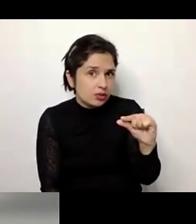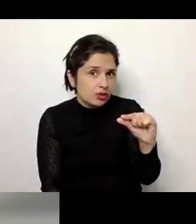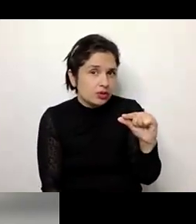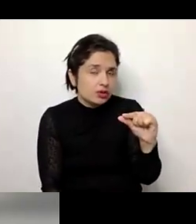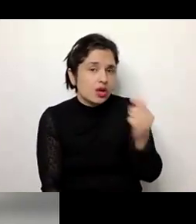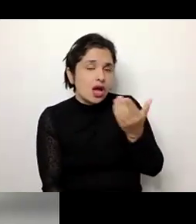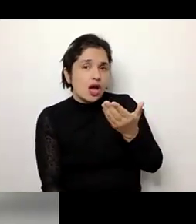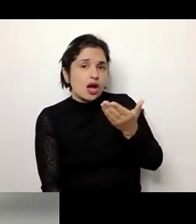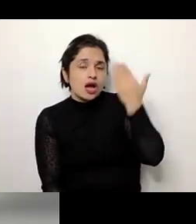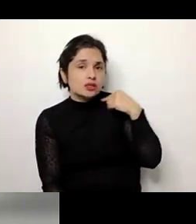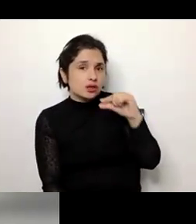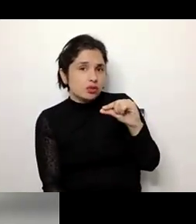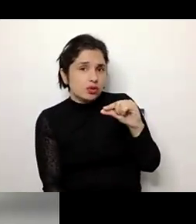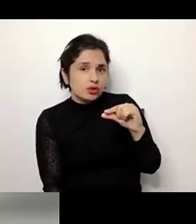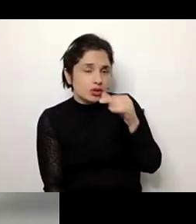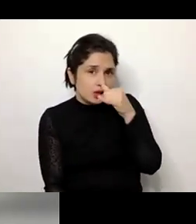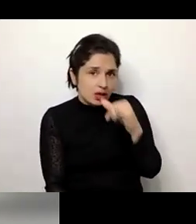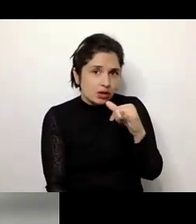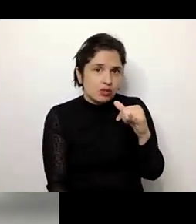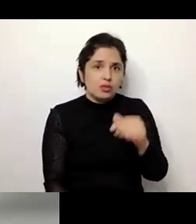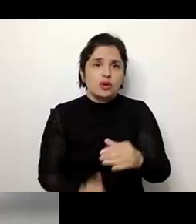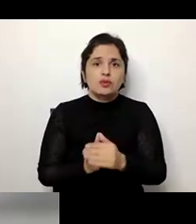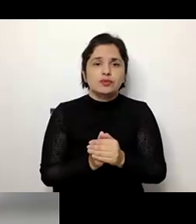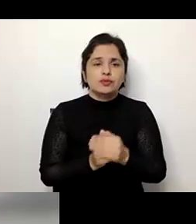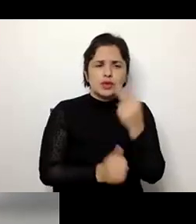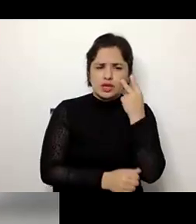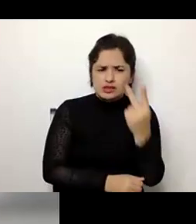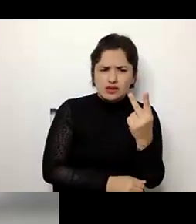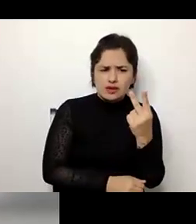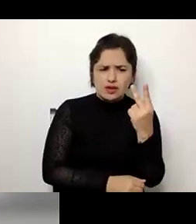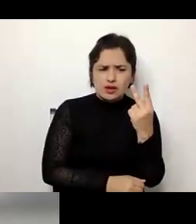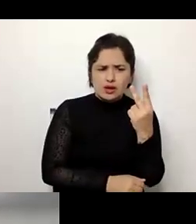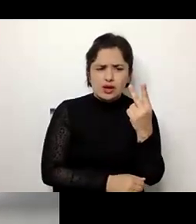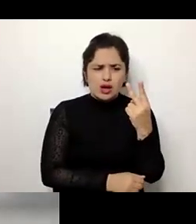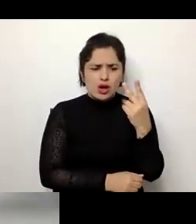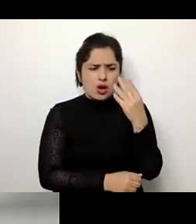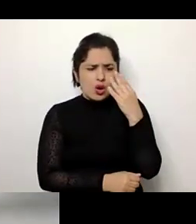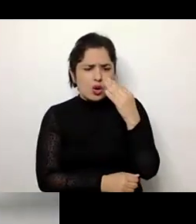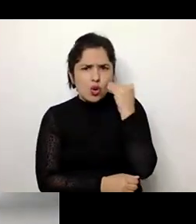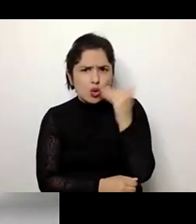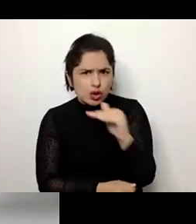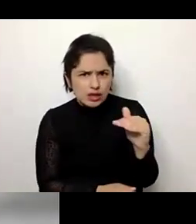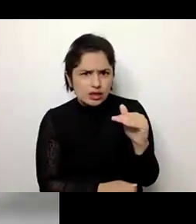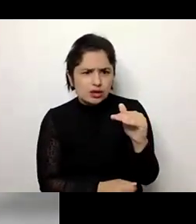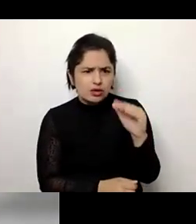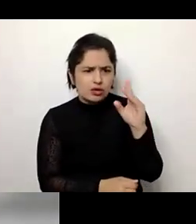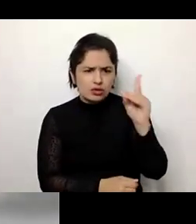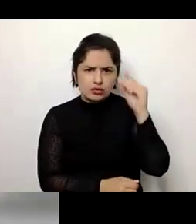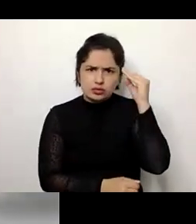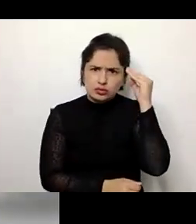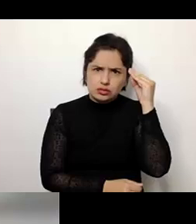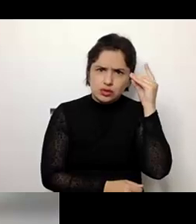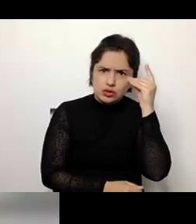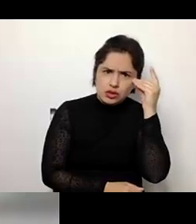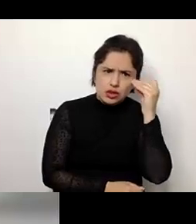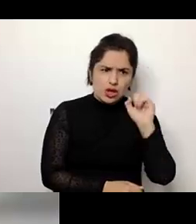atrás, se nós tivéssemos um filho com deficiência intelectual ou com alguma síndrome, a primeira coisa que o médico falaria